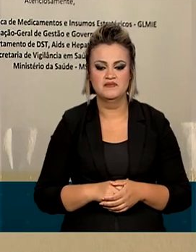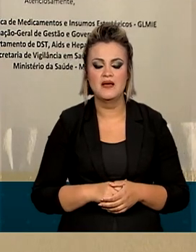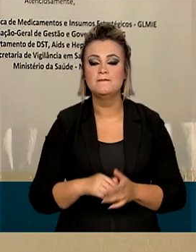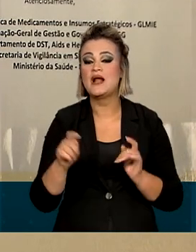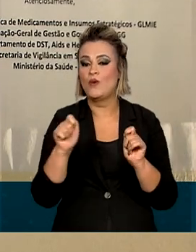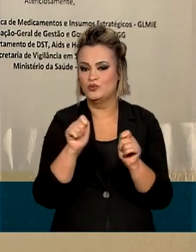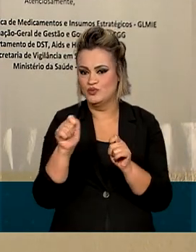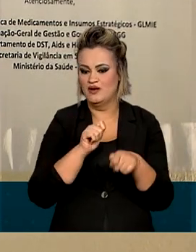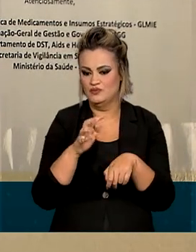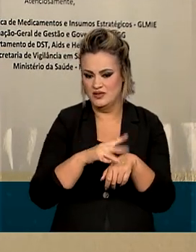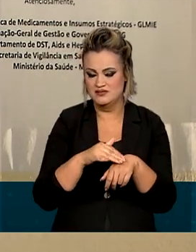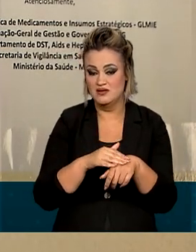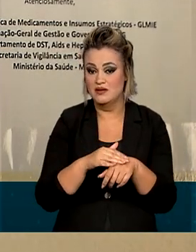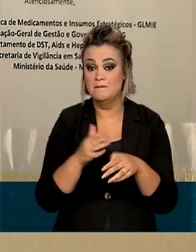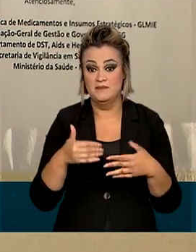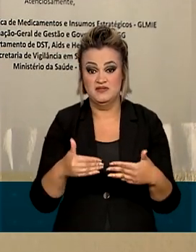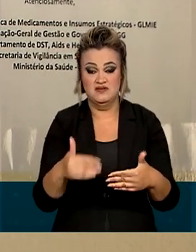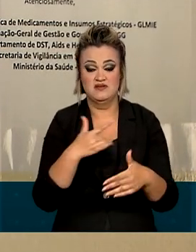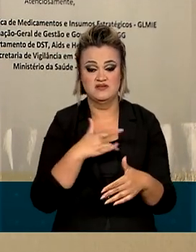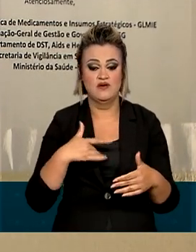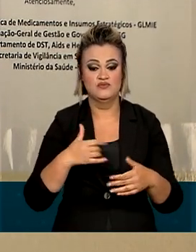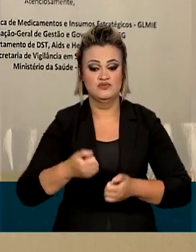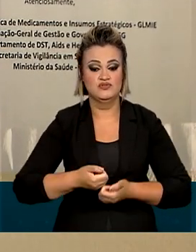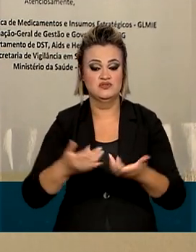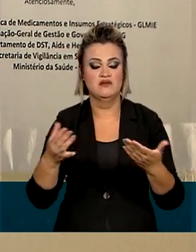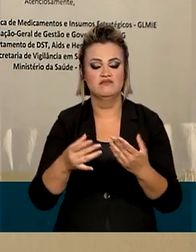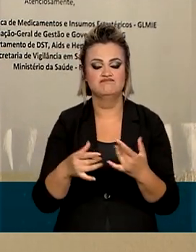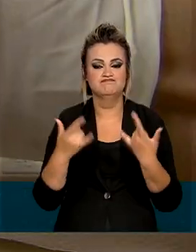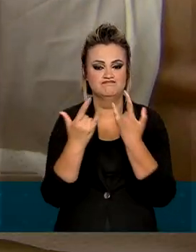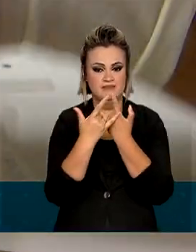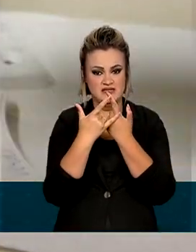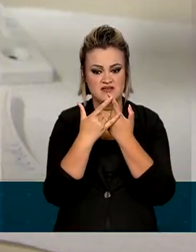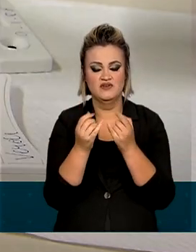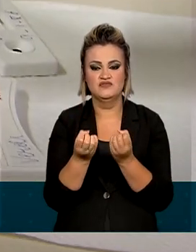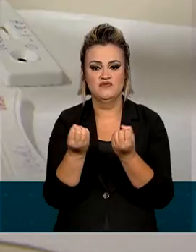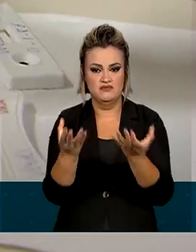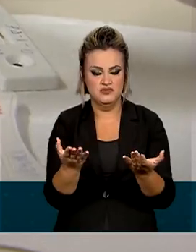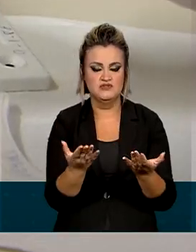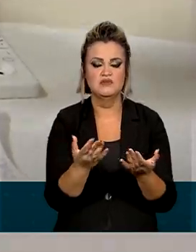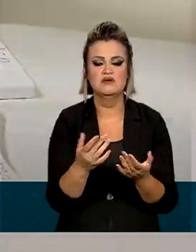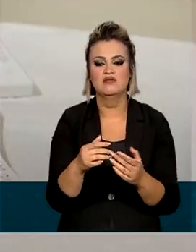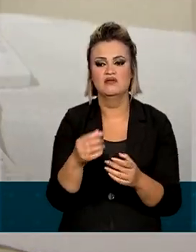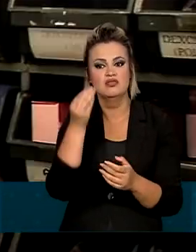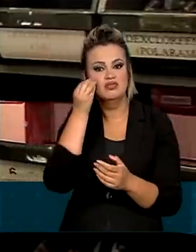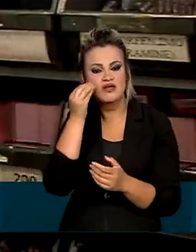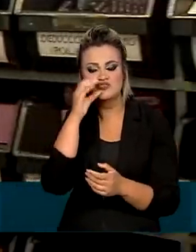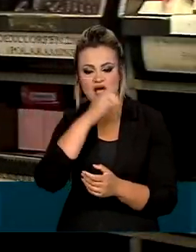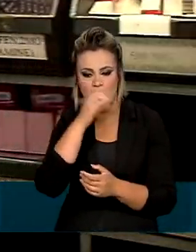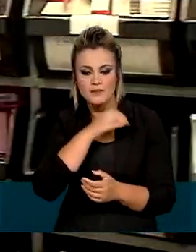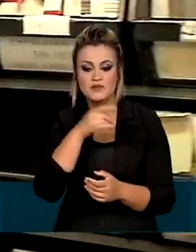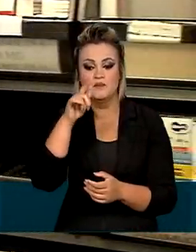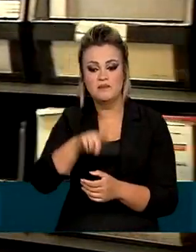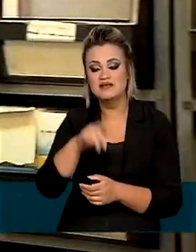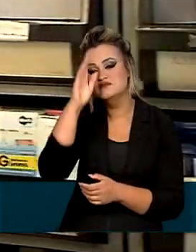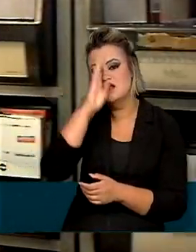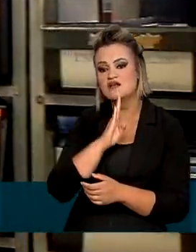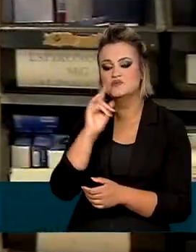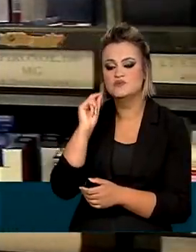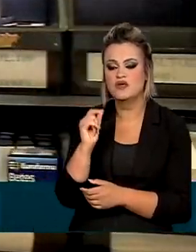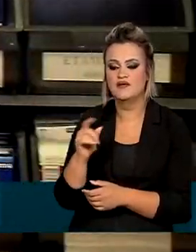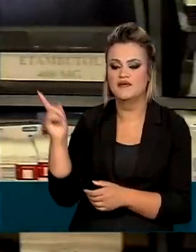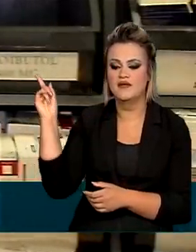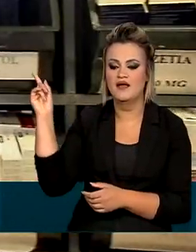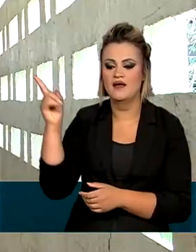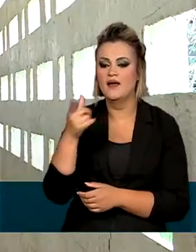controlar a doença, o Ministério da Saúde distribui preservativos e testes rápidos. Também oferece gratuitamente